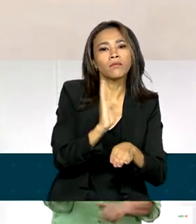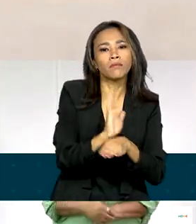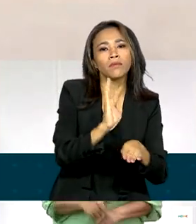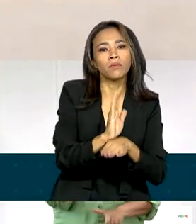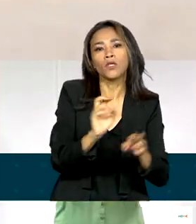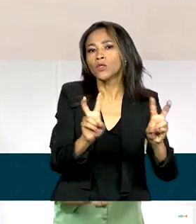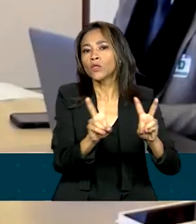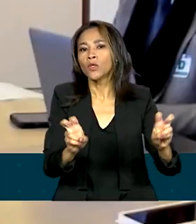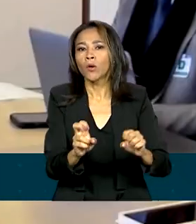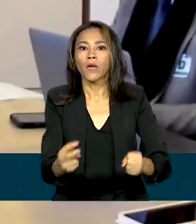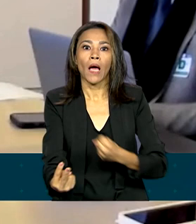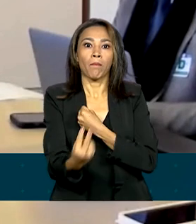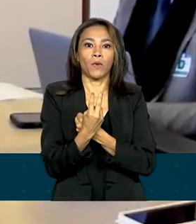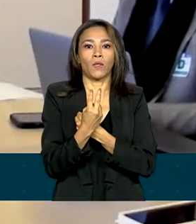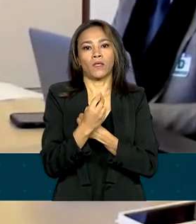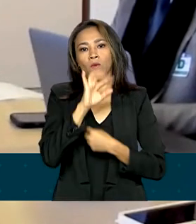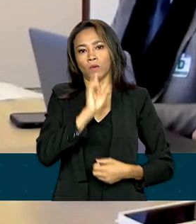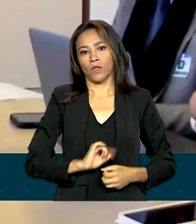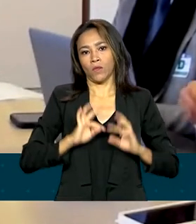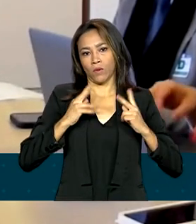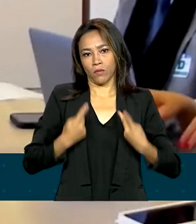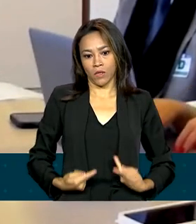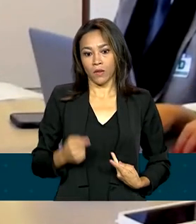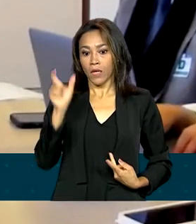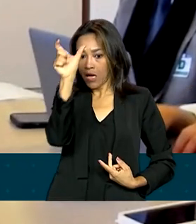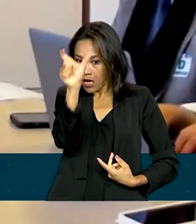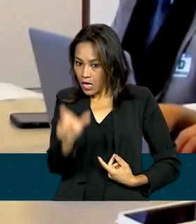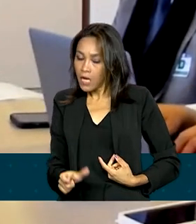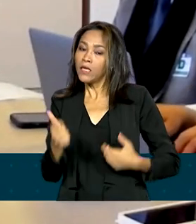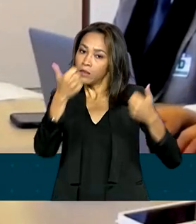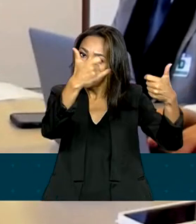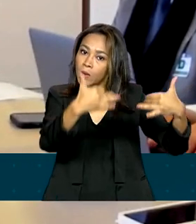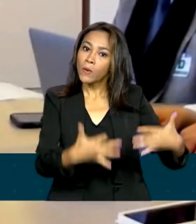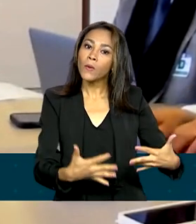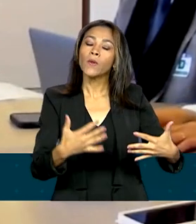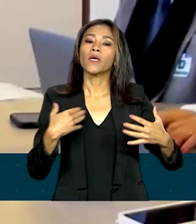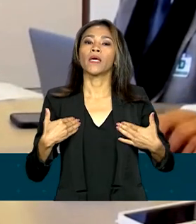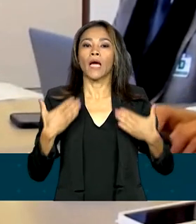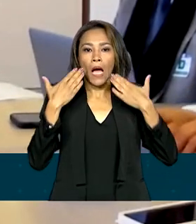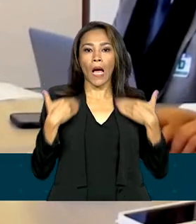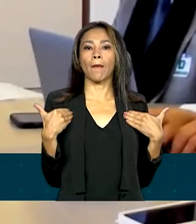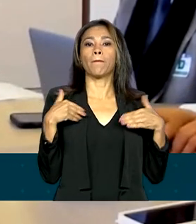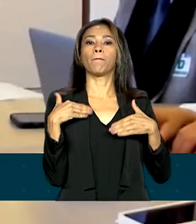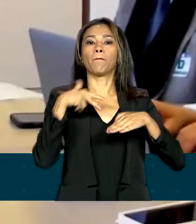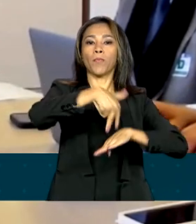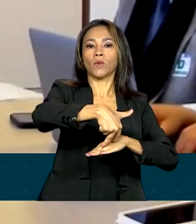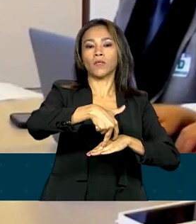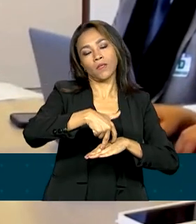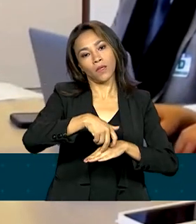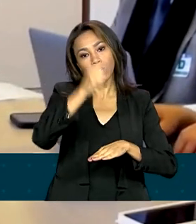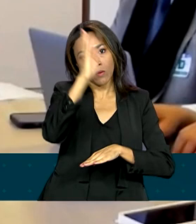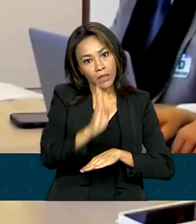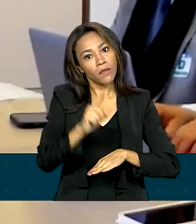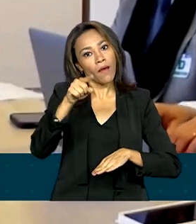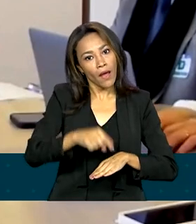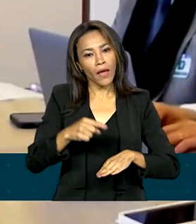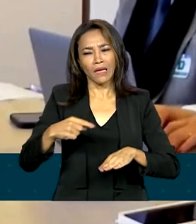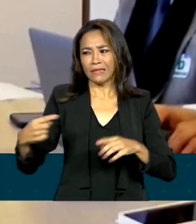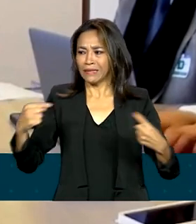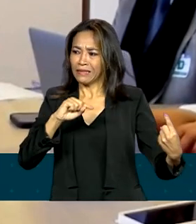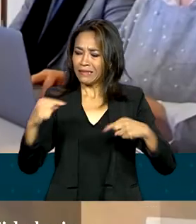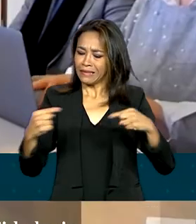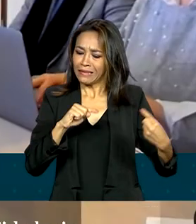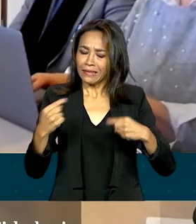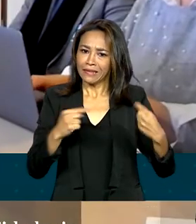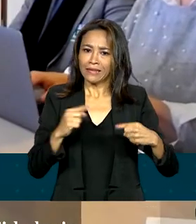dos direitos humanos. Silvio Almeida ainda lembrou que a posição do Brasil é pelo diálogo no conflito entre a Ucrânia e a